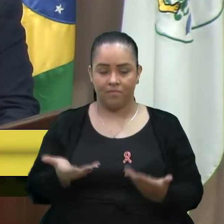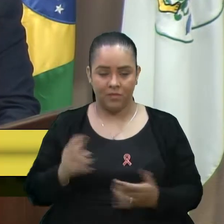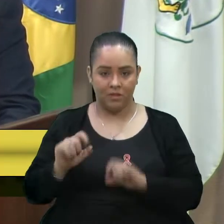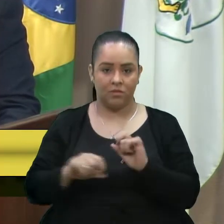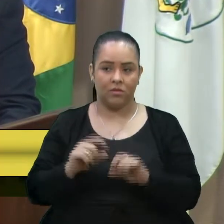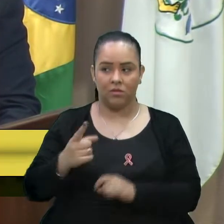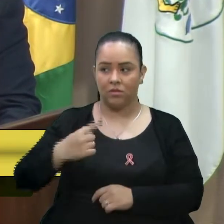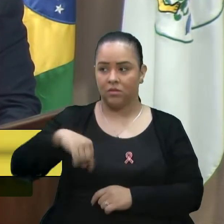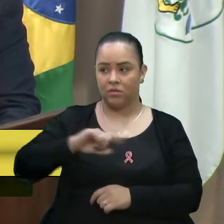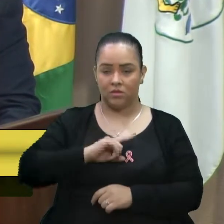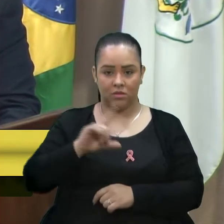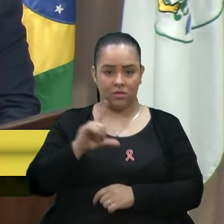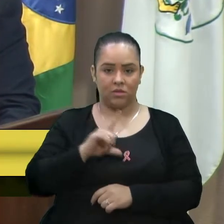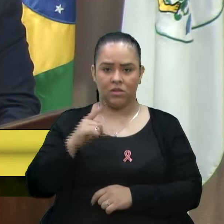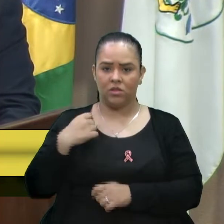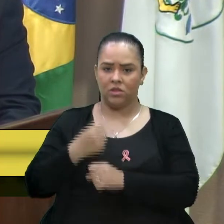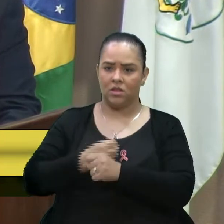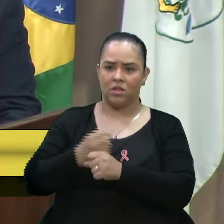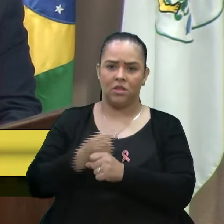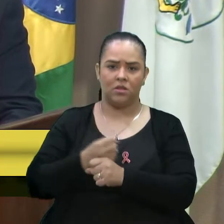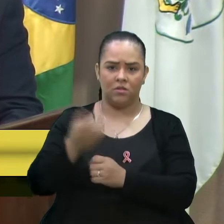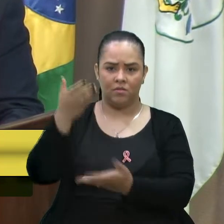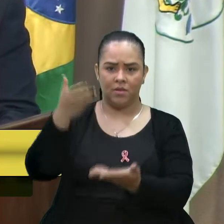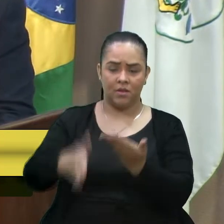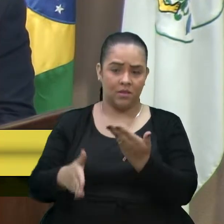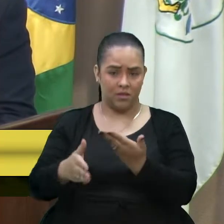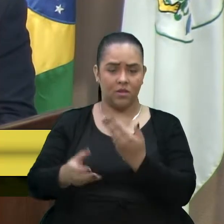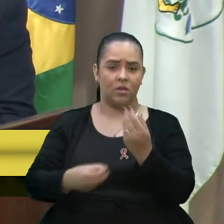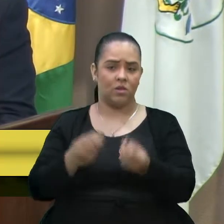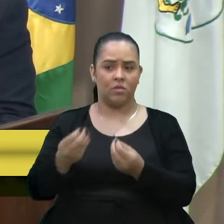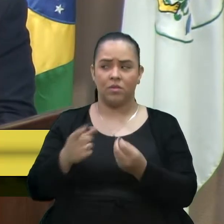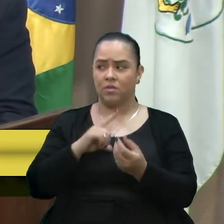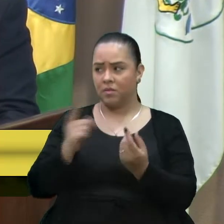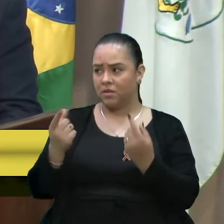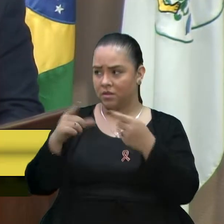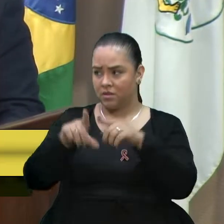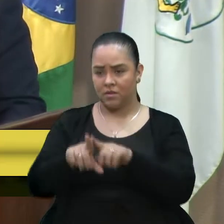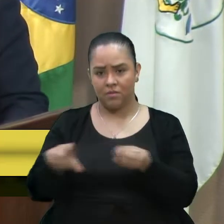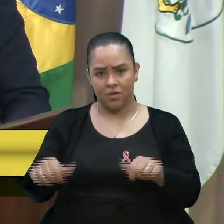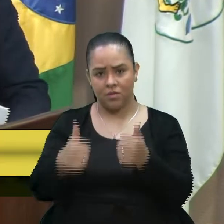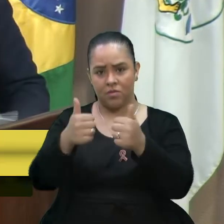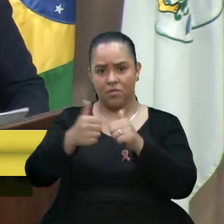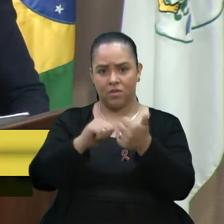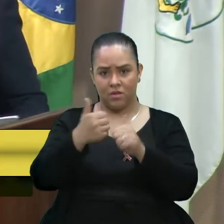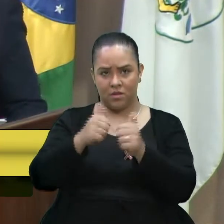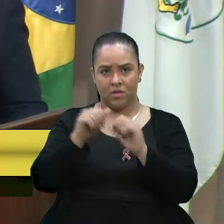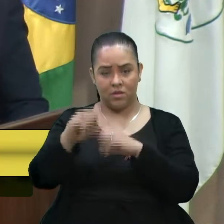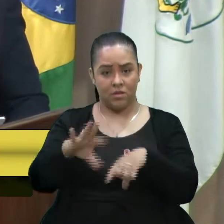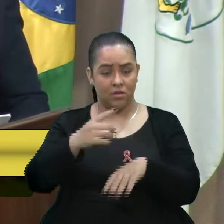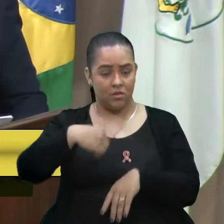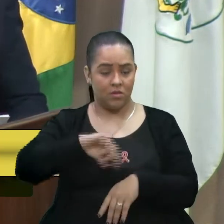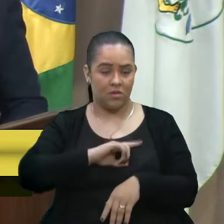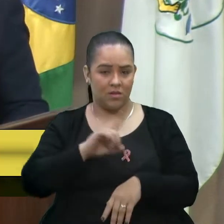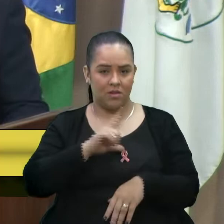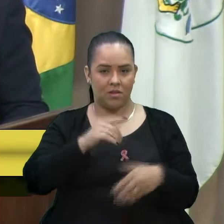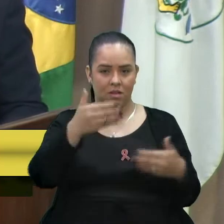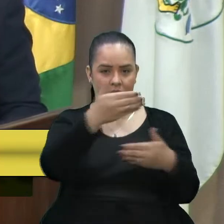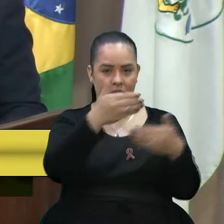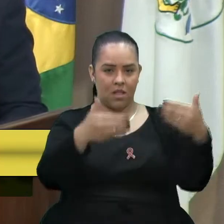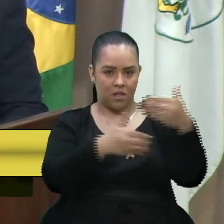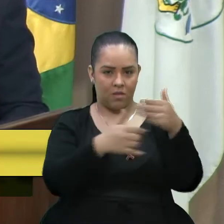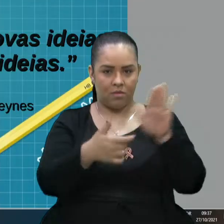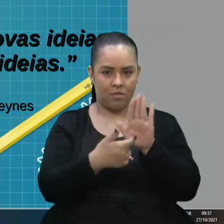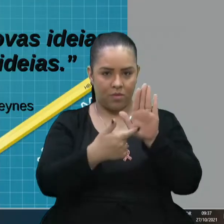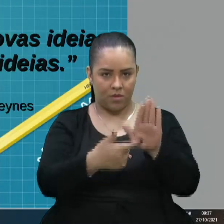nosso déficit que vem de tantos anos. De que forma a parceria pública melhora a qualidade do ensino? Nós estamos colocando os slides para poder